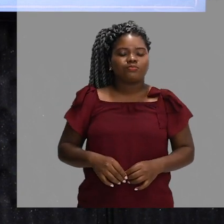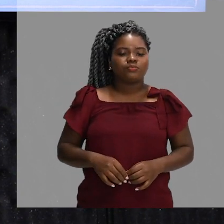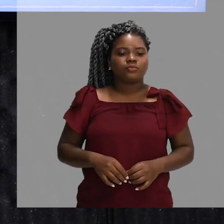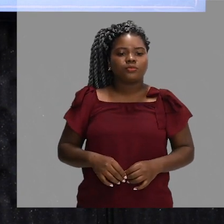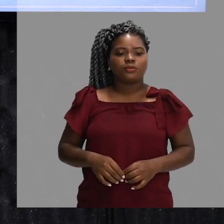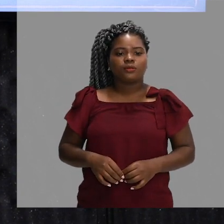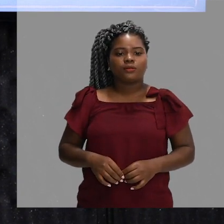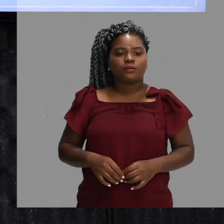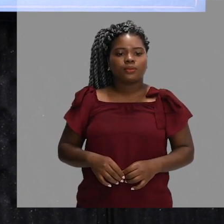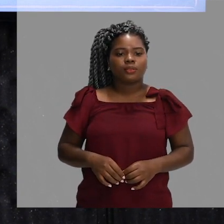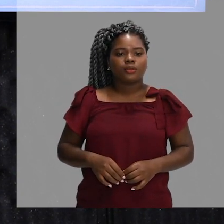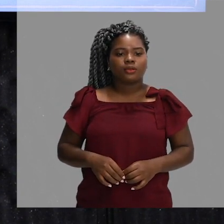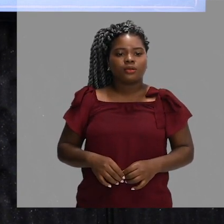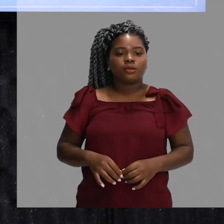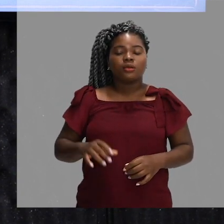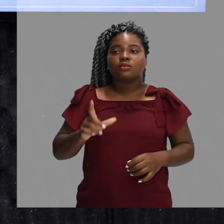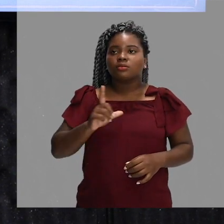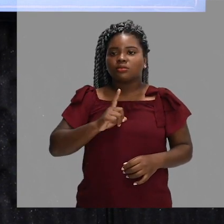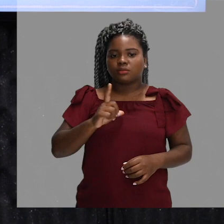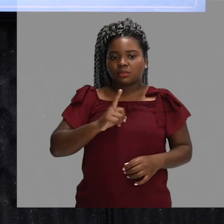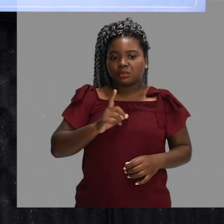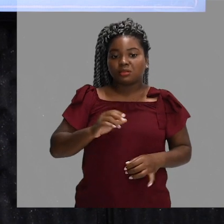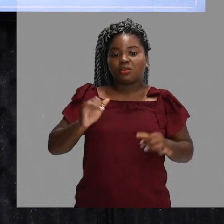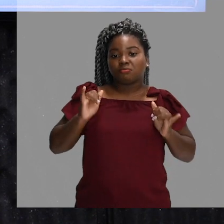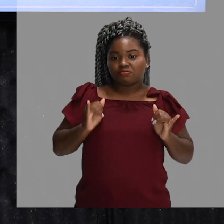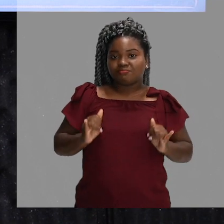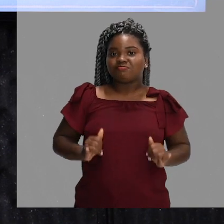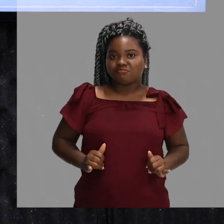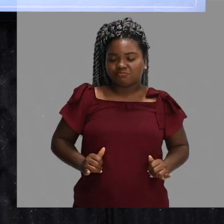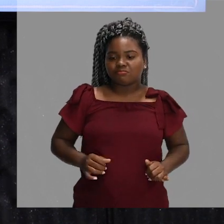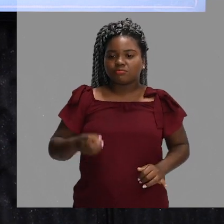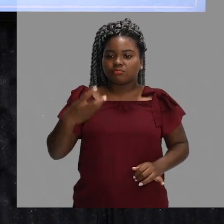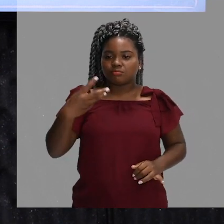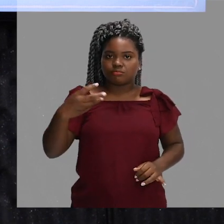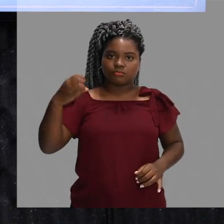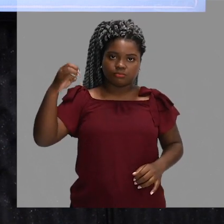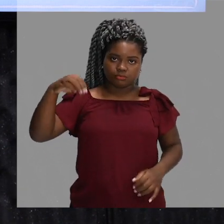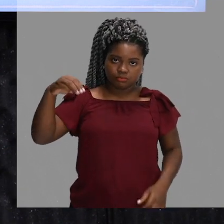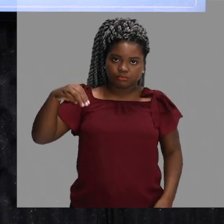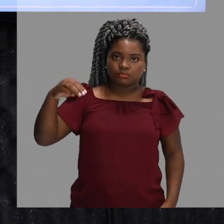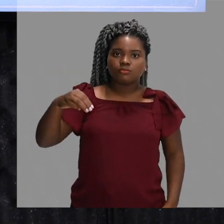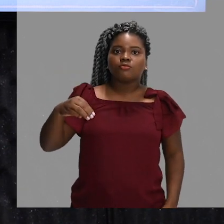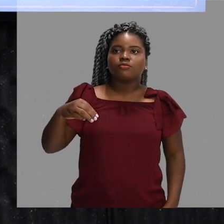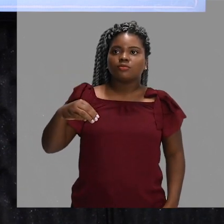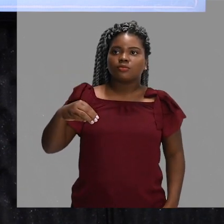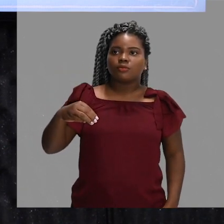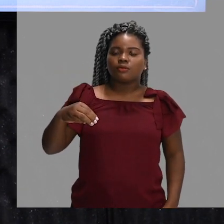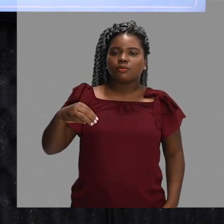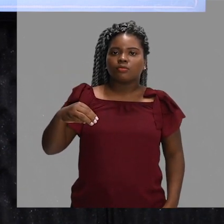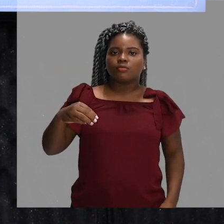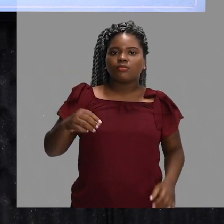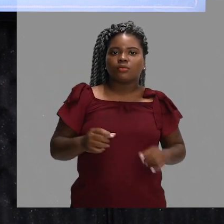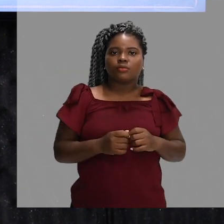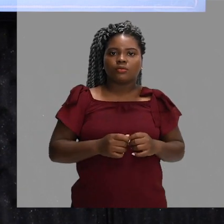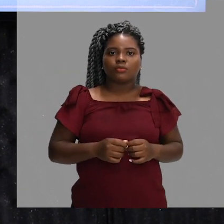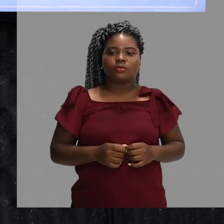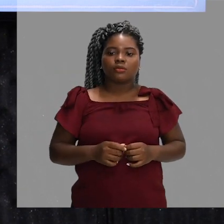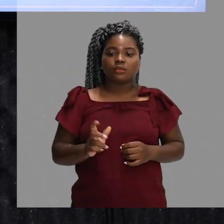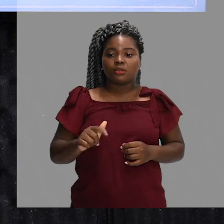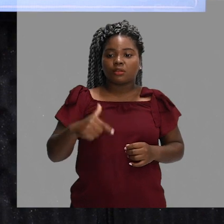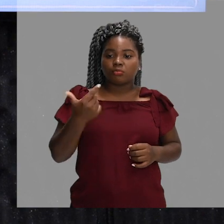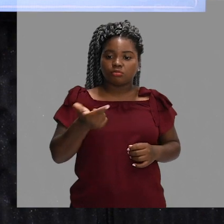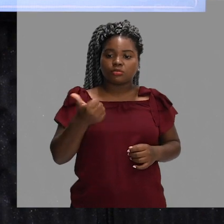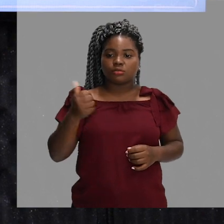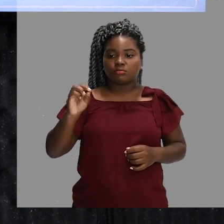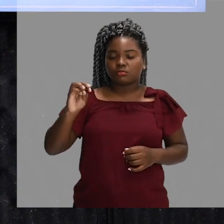No término dos setes, há um intervalo de 3 minutos, sendo que no intervalo do segundo sete para o terceiro sete, esse tempo é